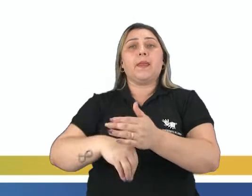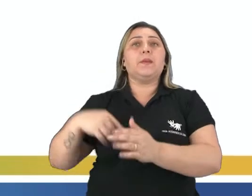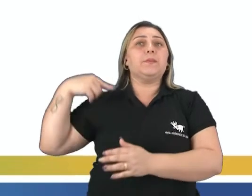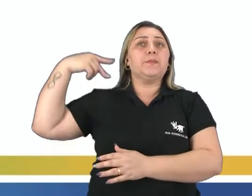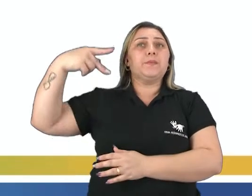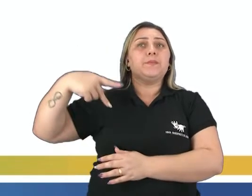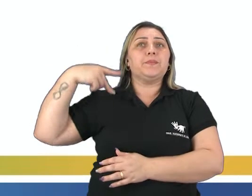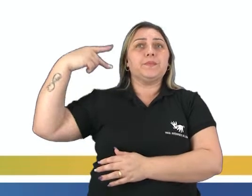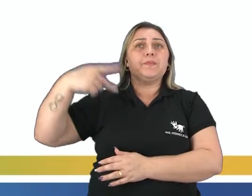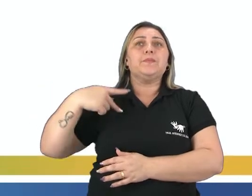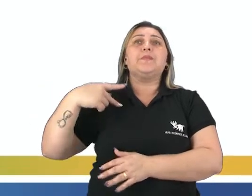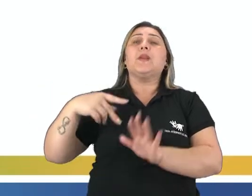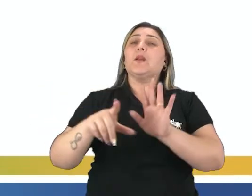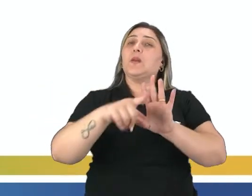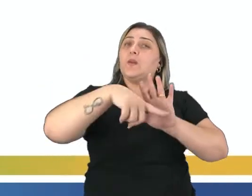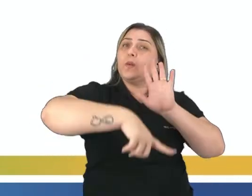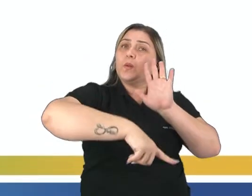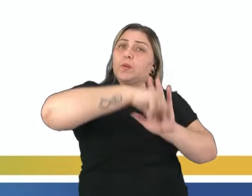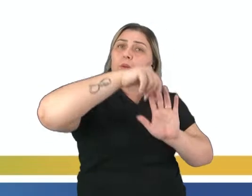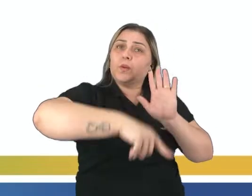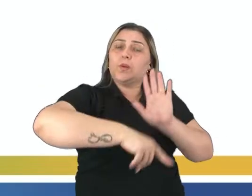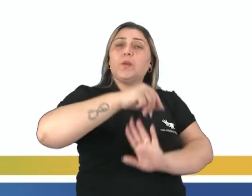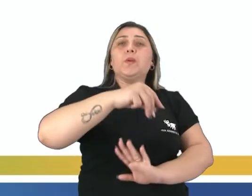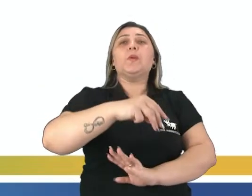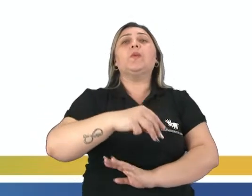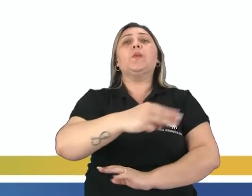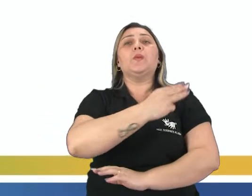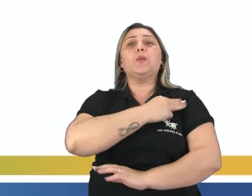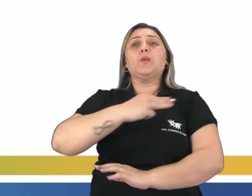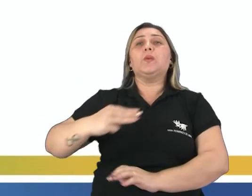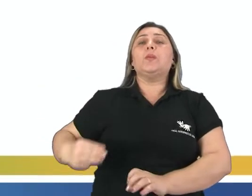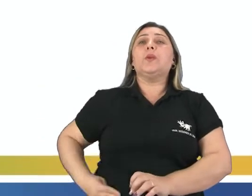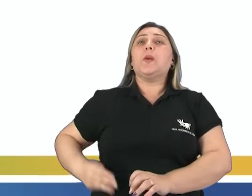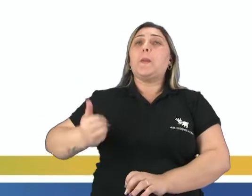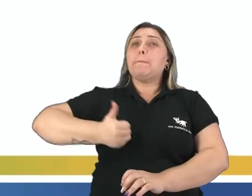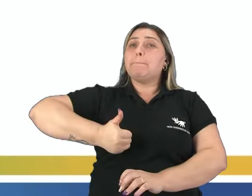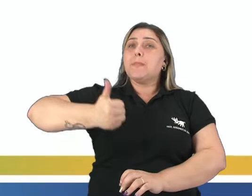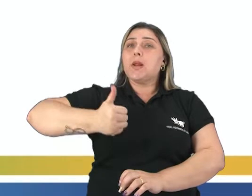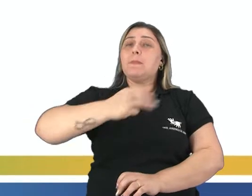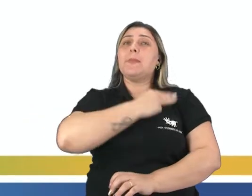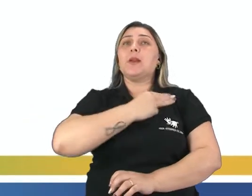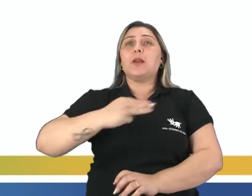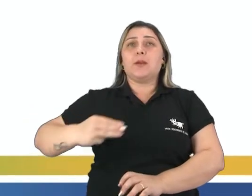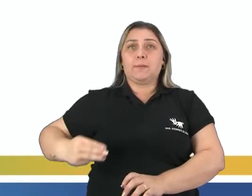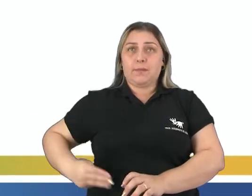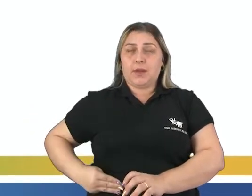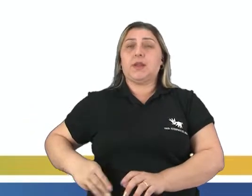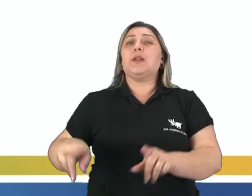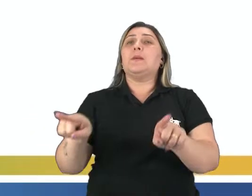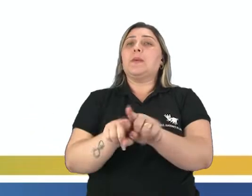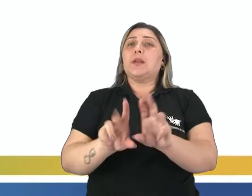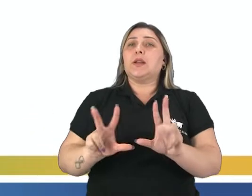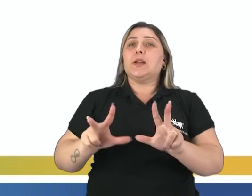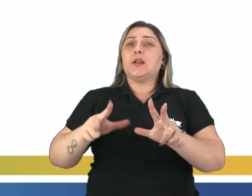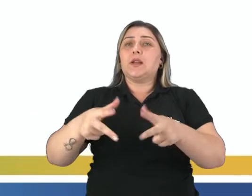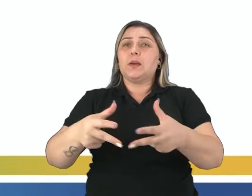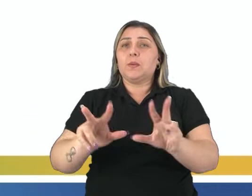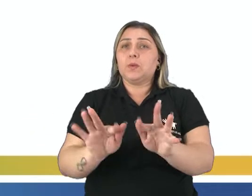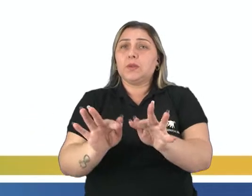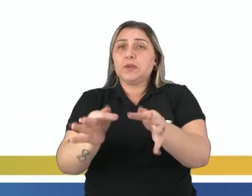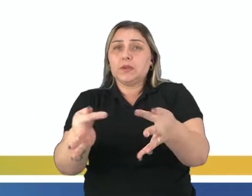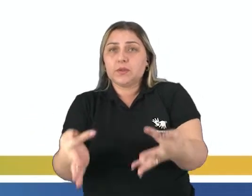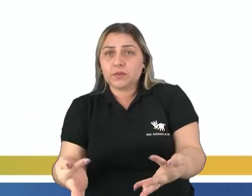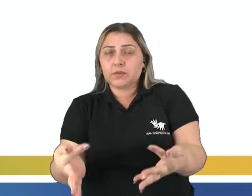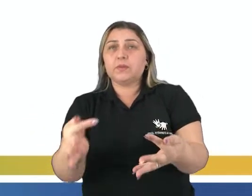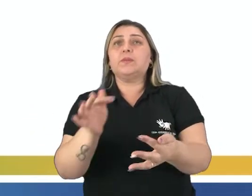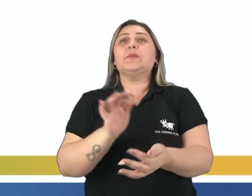Por ato constitucional, todos os ministros do governo, incluindo o primeiro-ministro, são membros da Câmara dos Comuns ou da